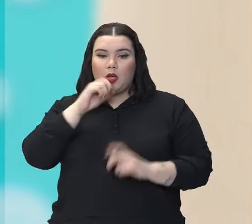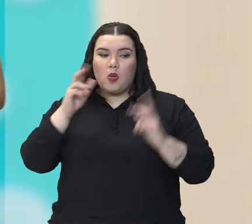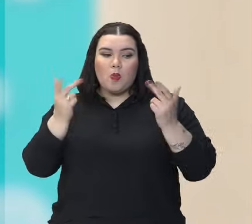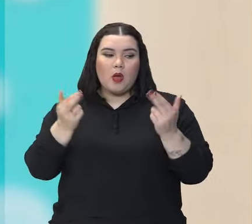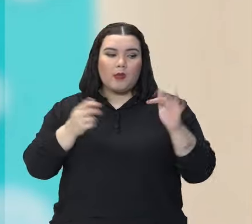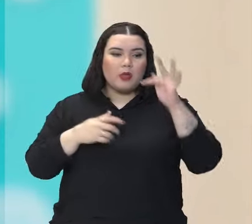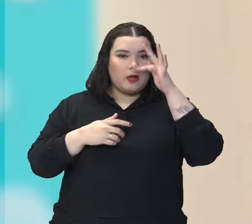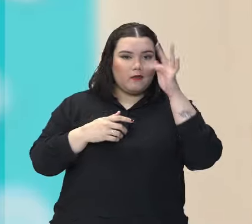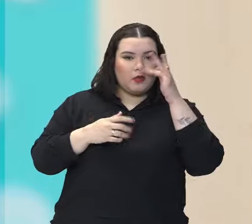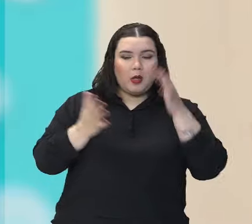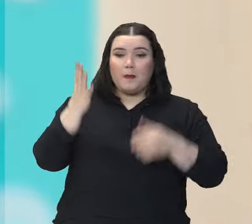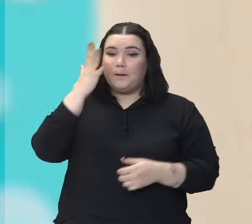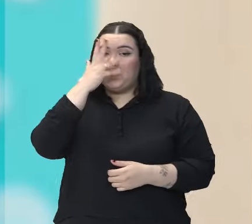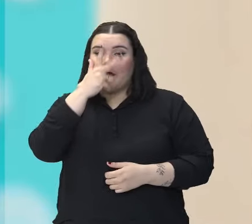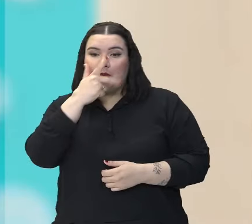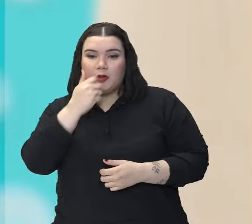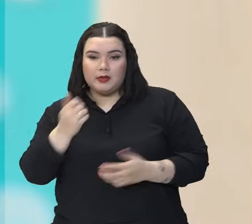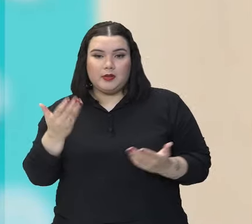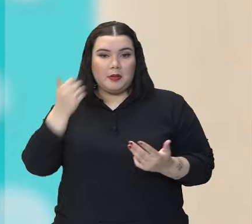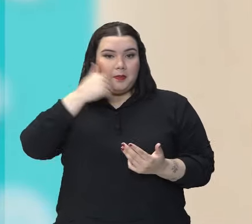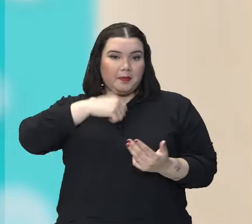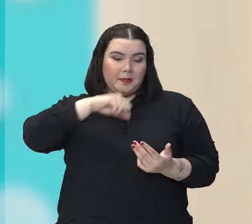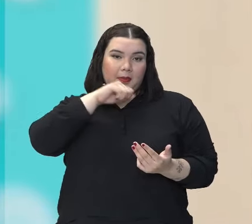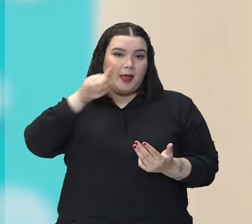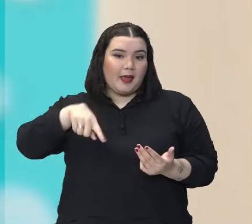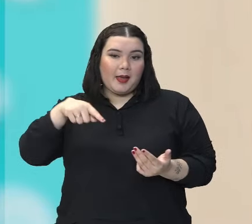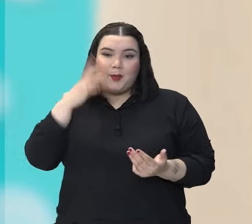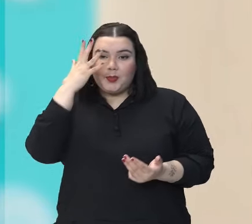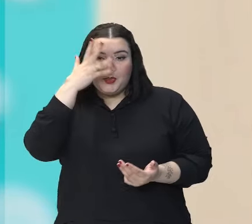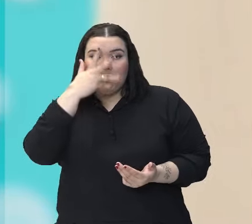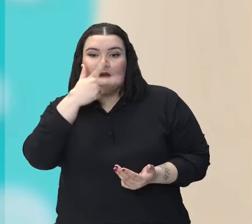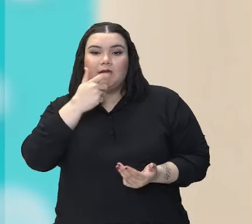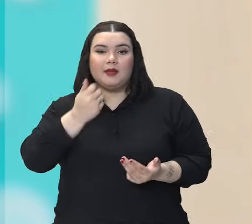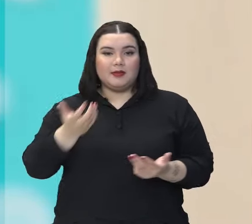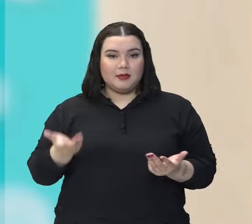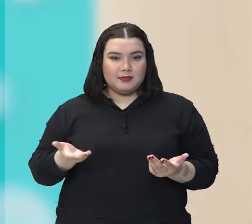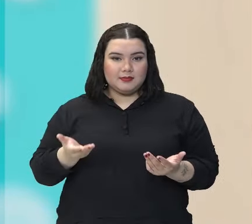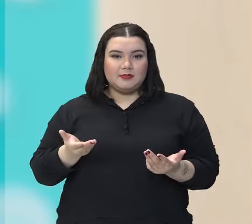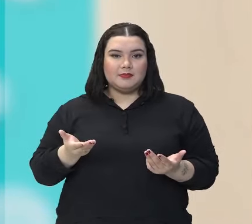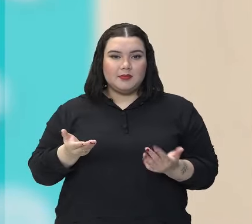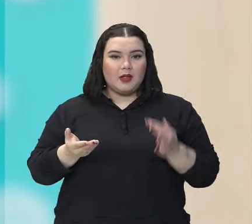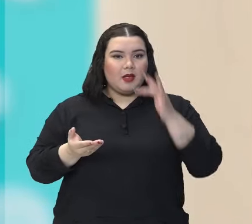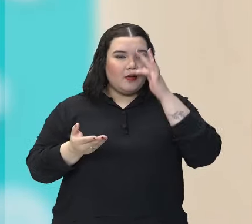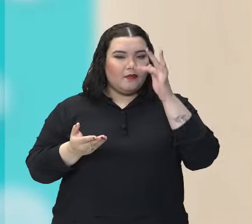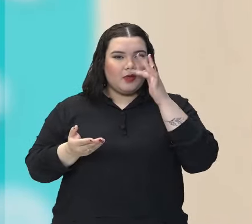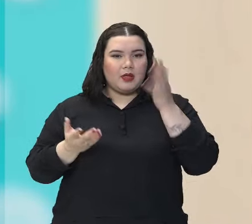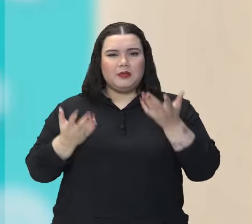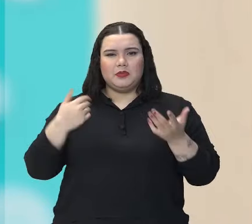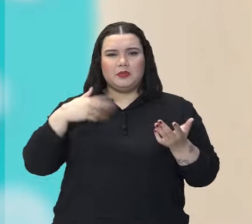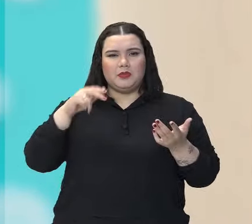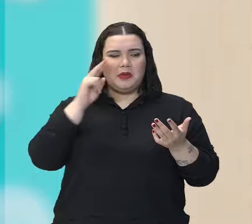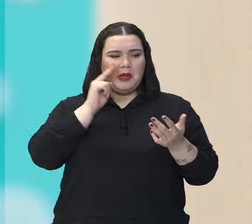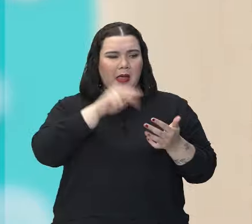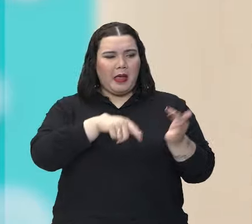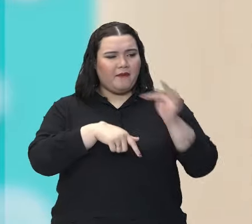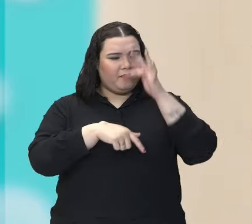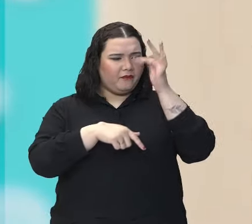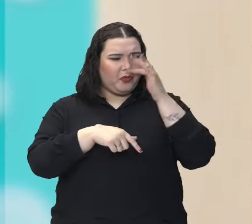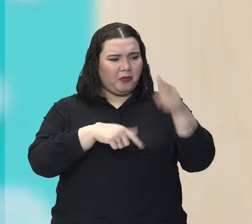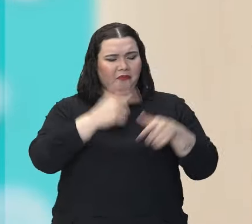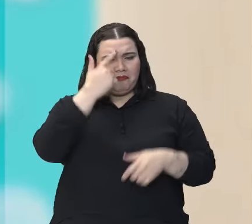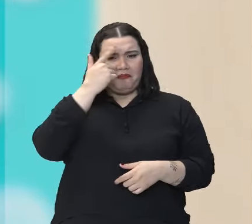rosa. Bonita. Quem que não acha sua mãe bonita, né? Uma rosa. Nunca vi alguém falar, que rosa feia.